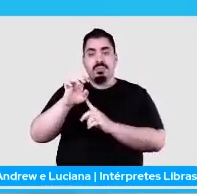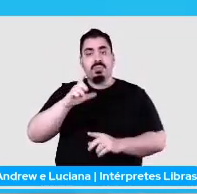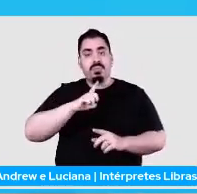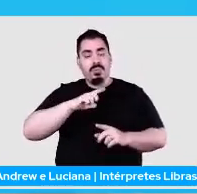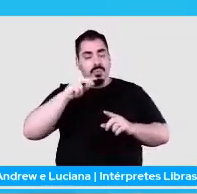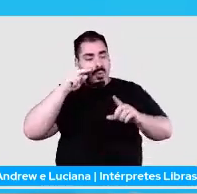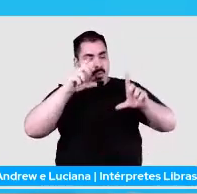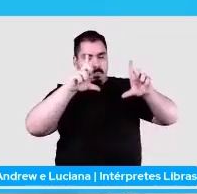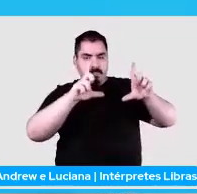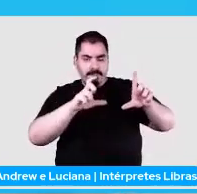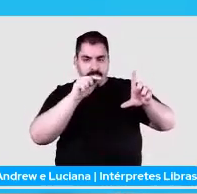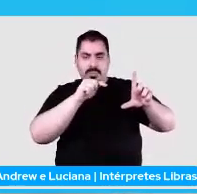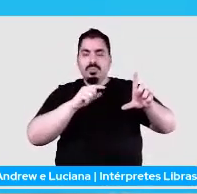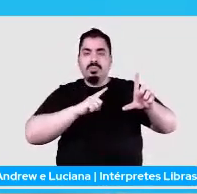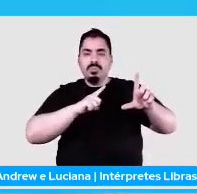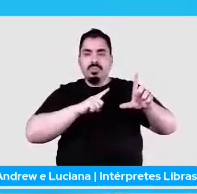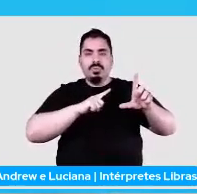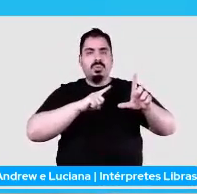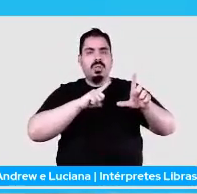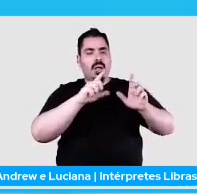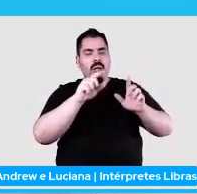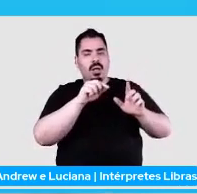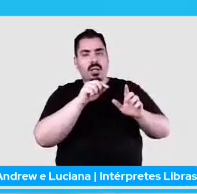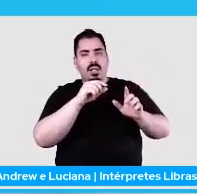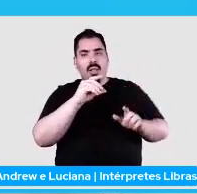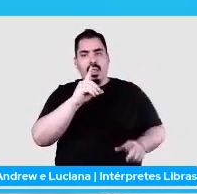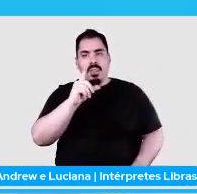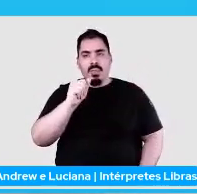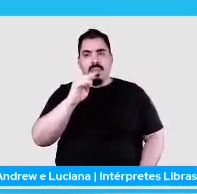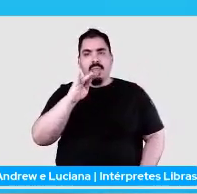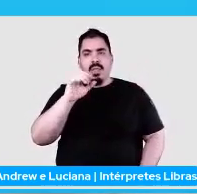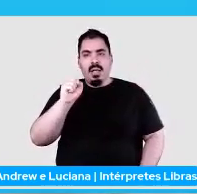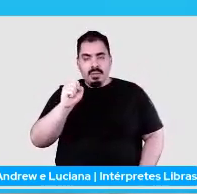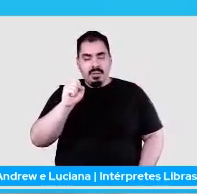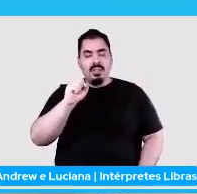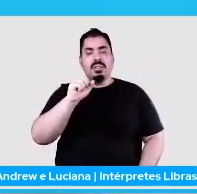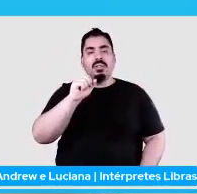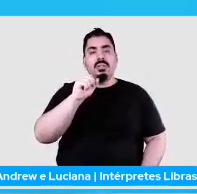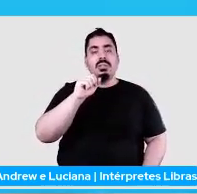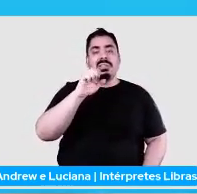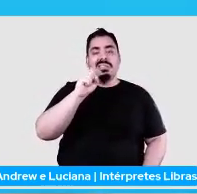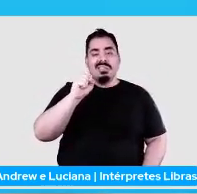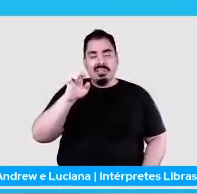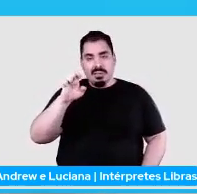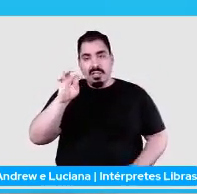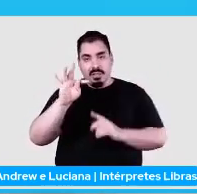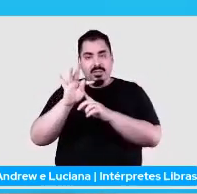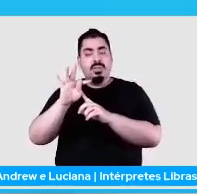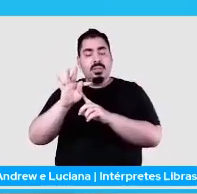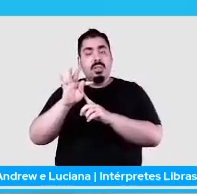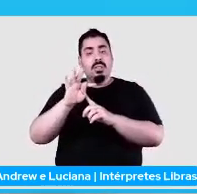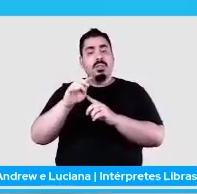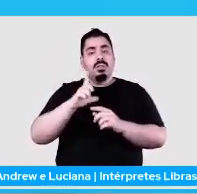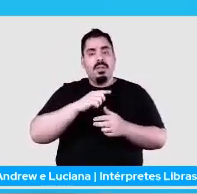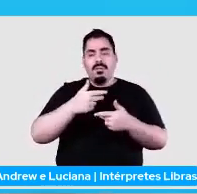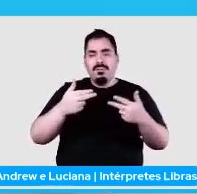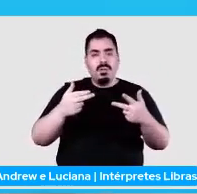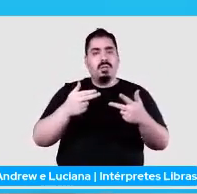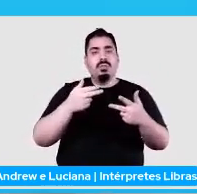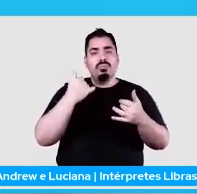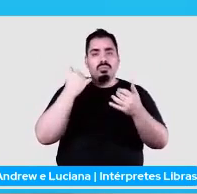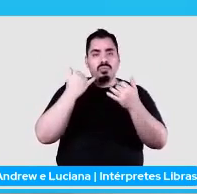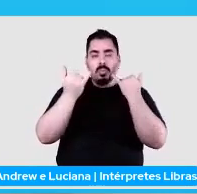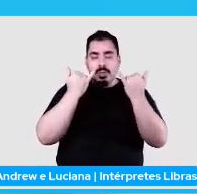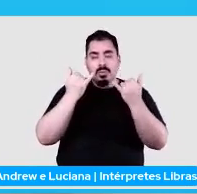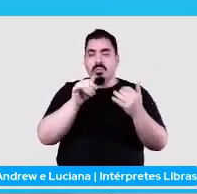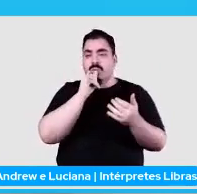você tem Dataset para diferentes tasks de NLP, né? Tem lá para a parte de tradução de texto, tem lá para a parte de reconhecimento de entidades